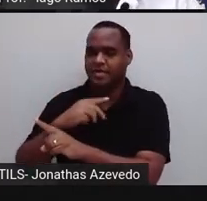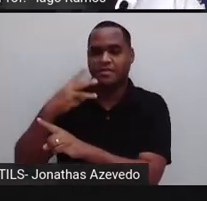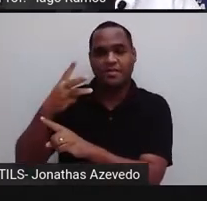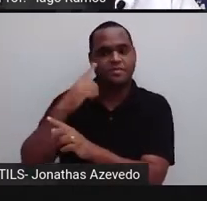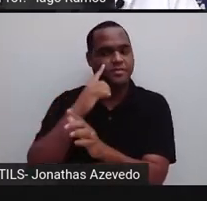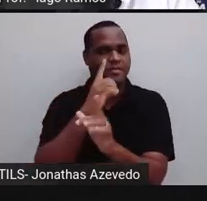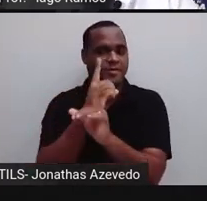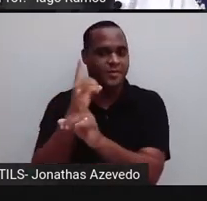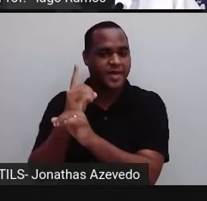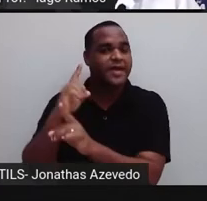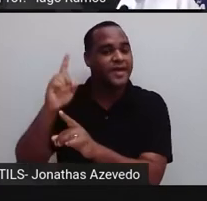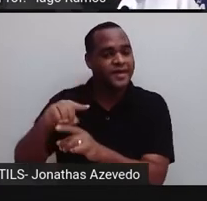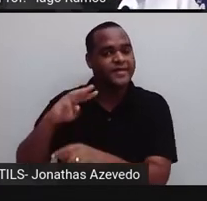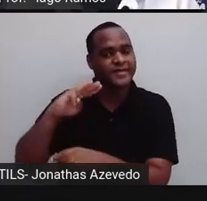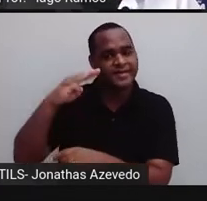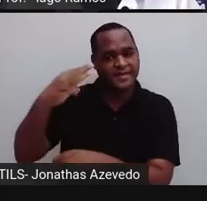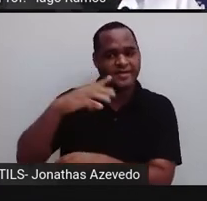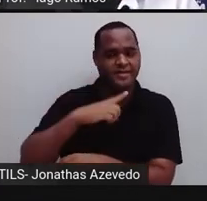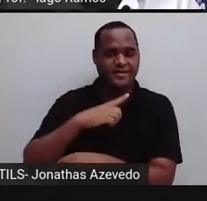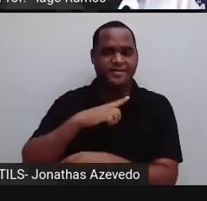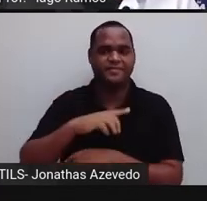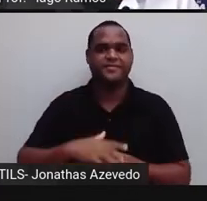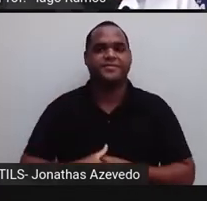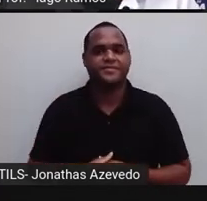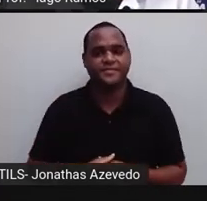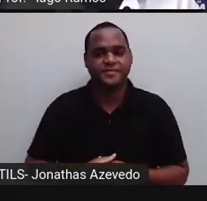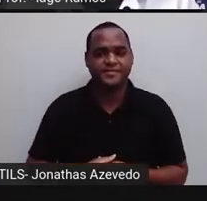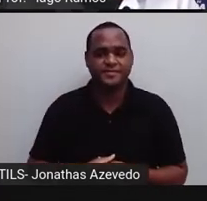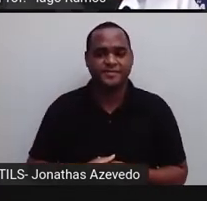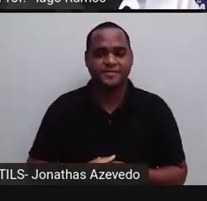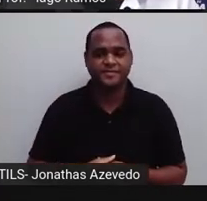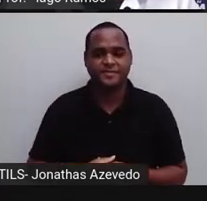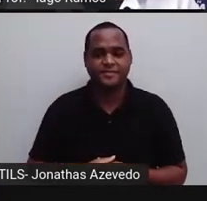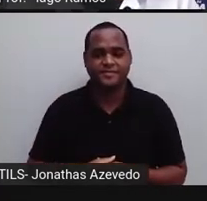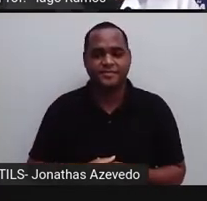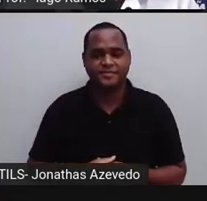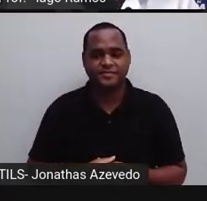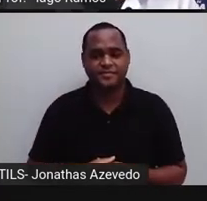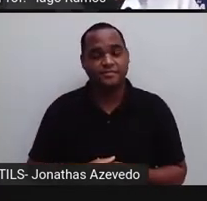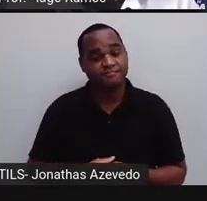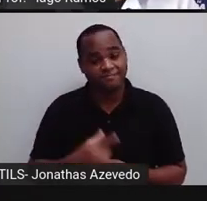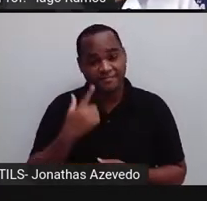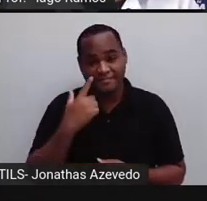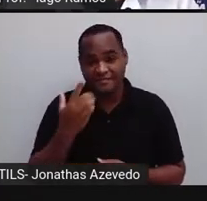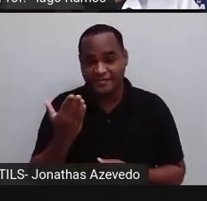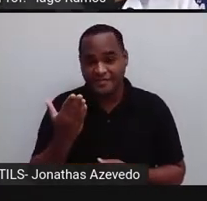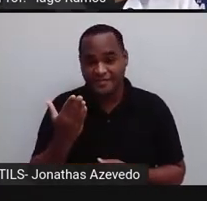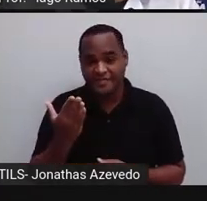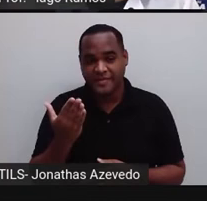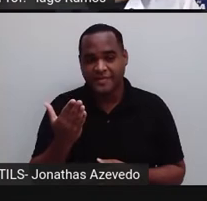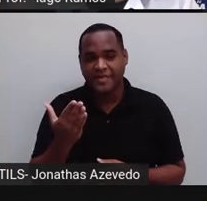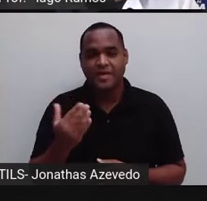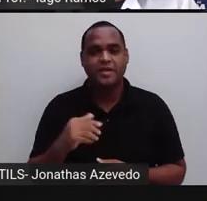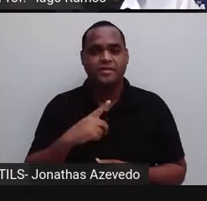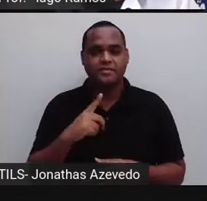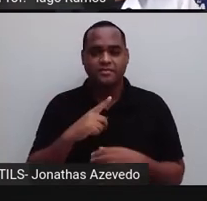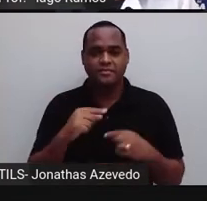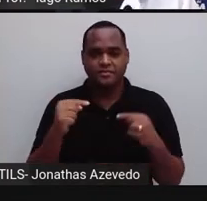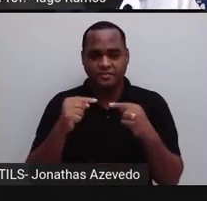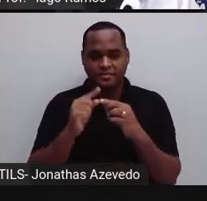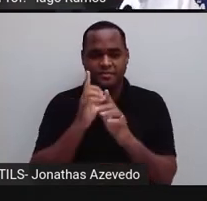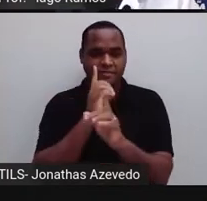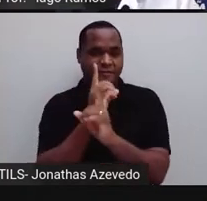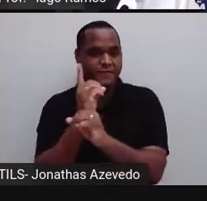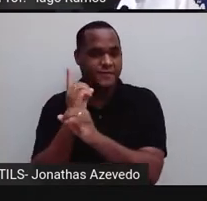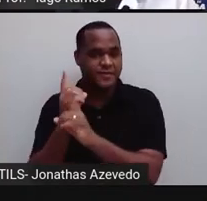da raiz cúbica, com índice em 3, tá? Então, organizando ali em potências elevado a 3, né? De 3 em 3, a gente achou